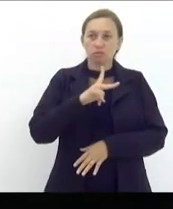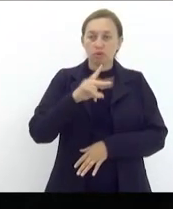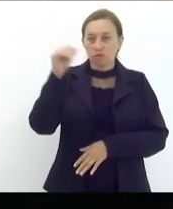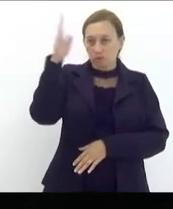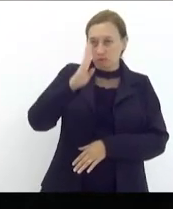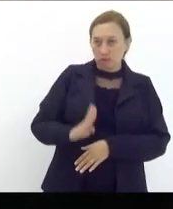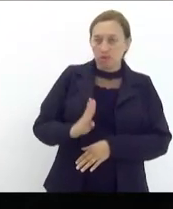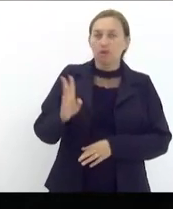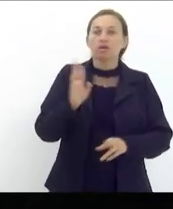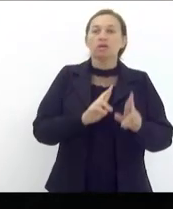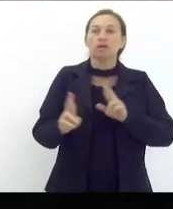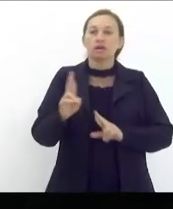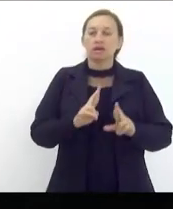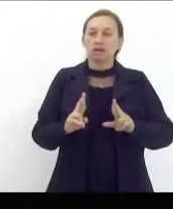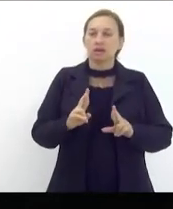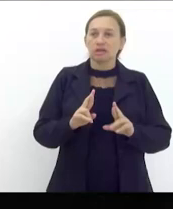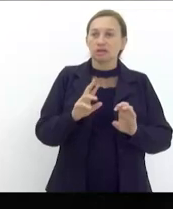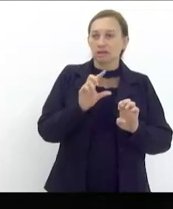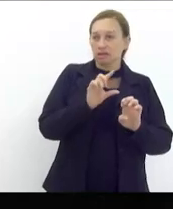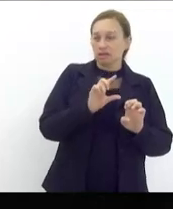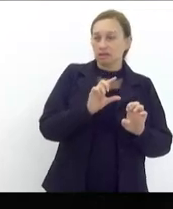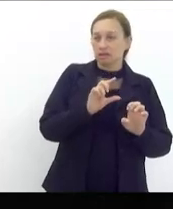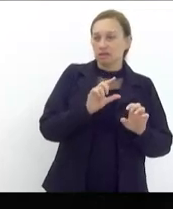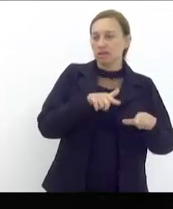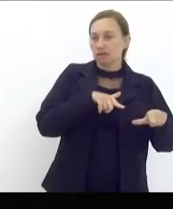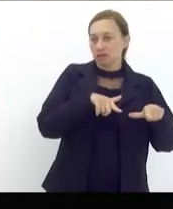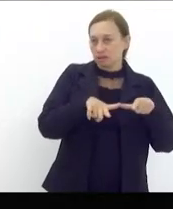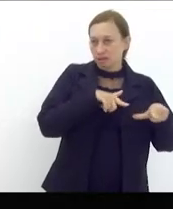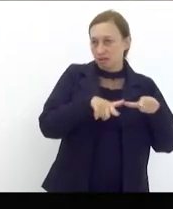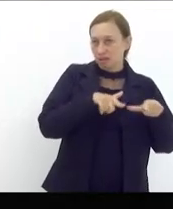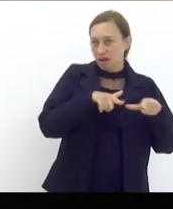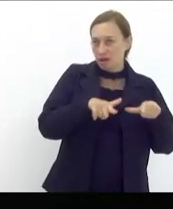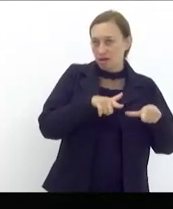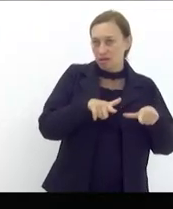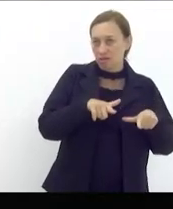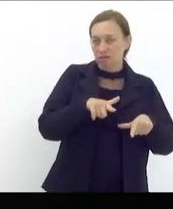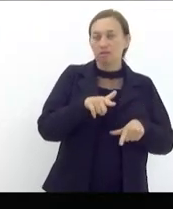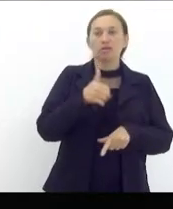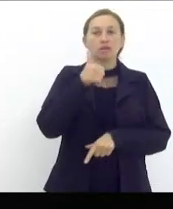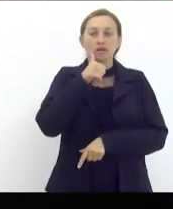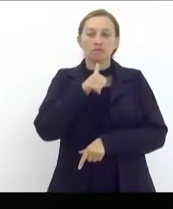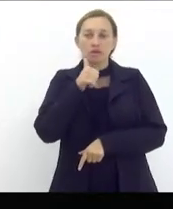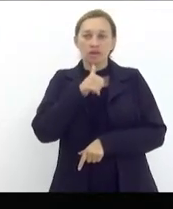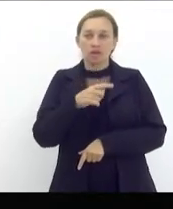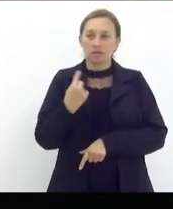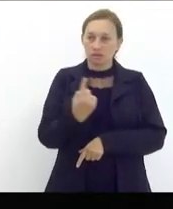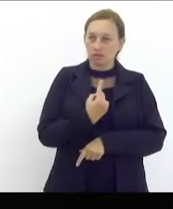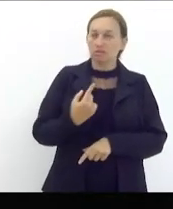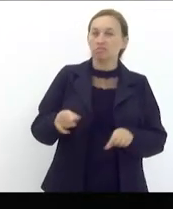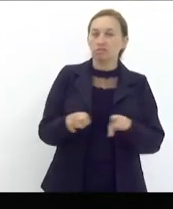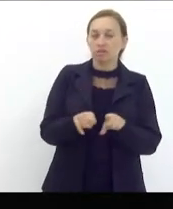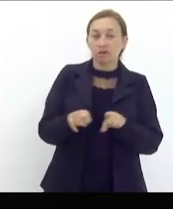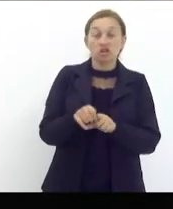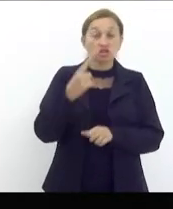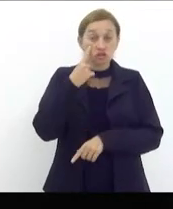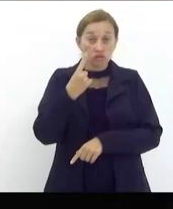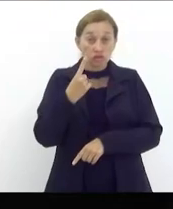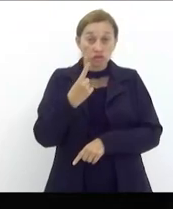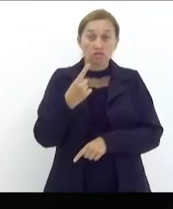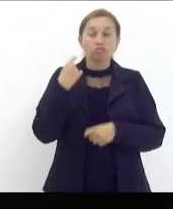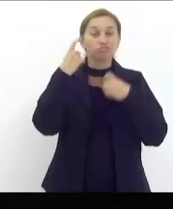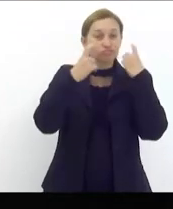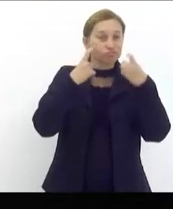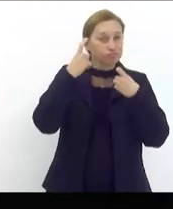com relação de empregabilidade para as nossas mulheres nesse sentido também a gente viu com muita